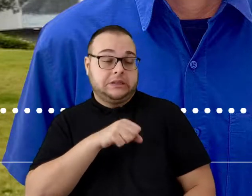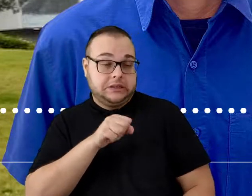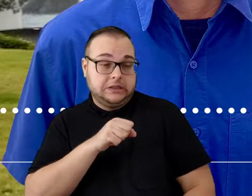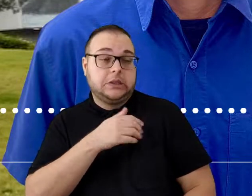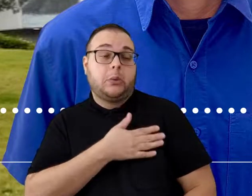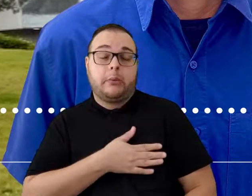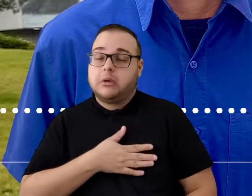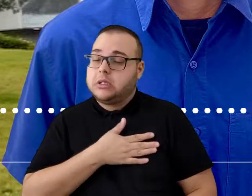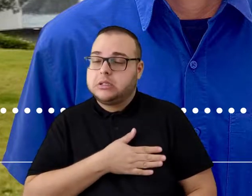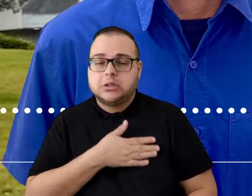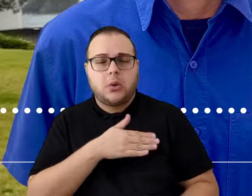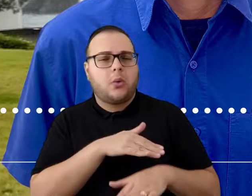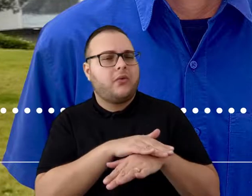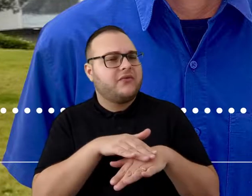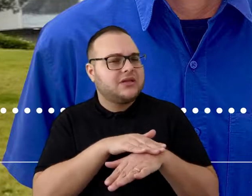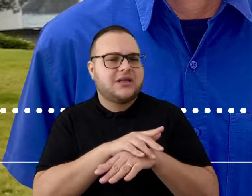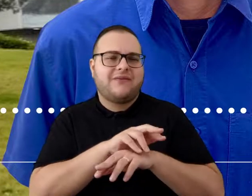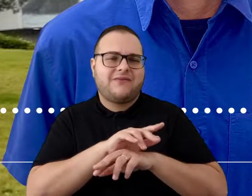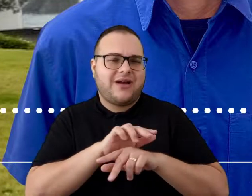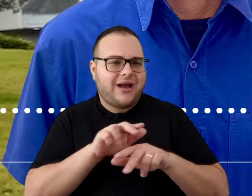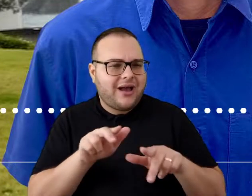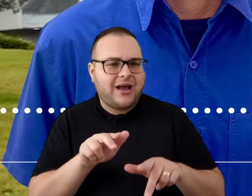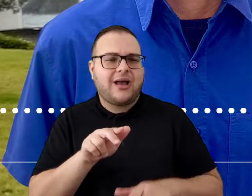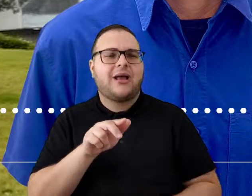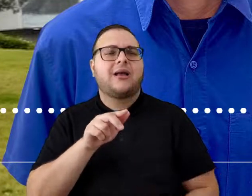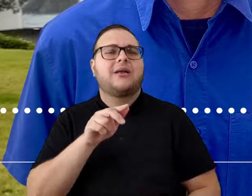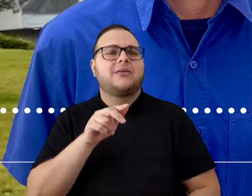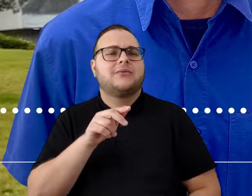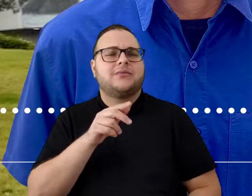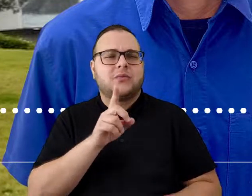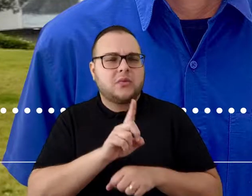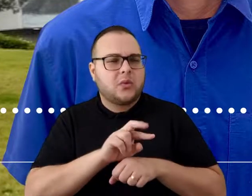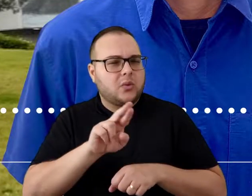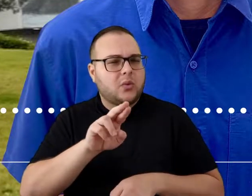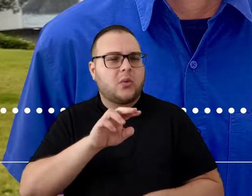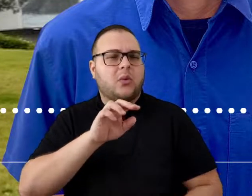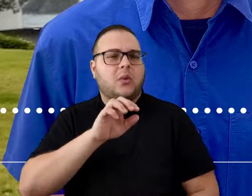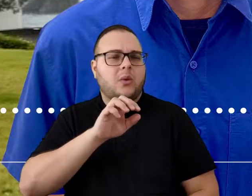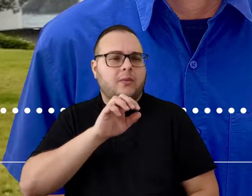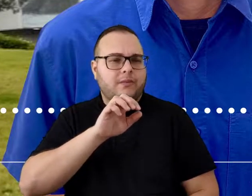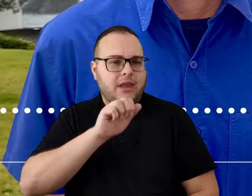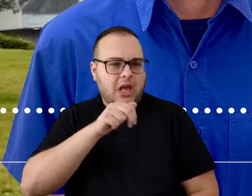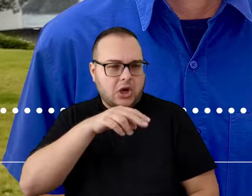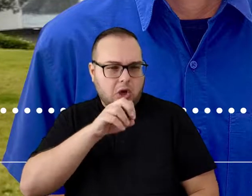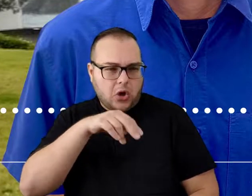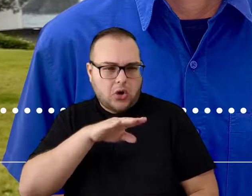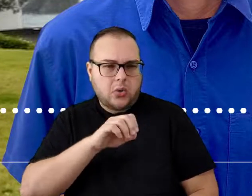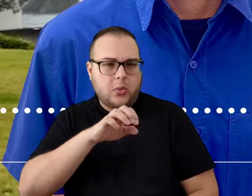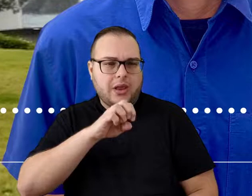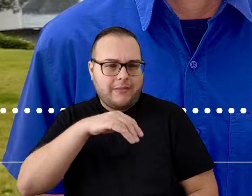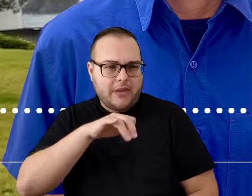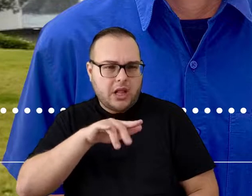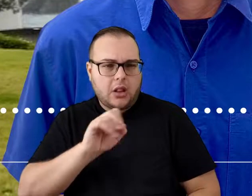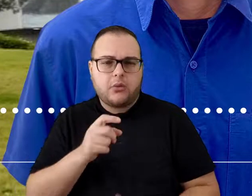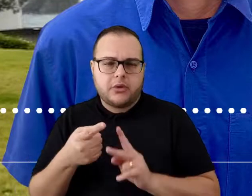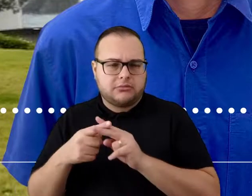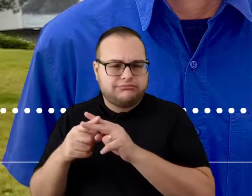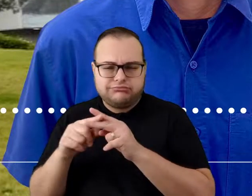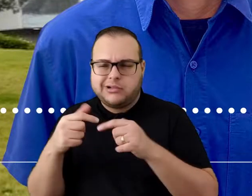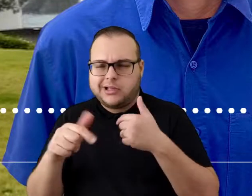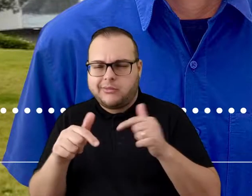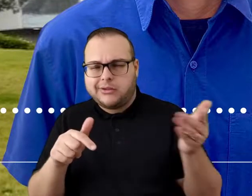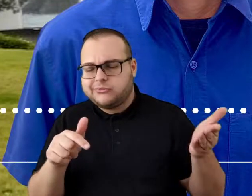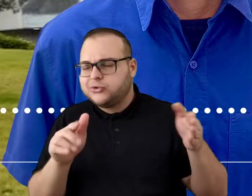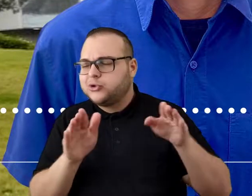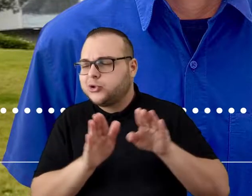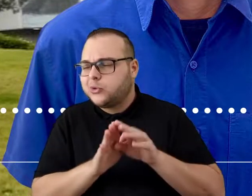conversar com o doutor Antônio Hermílio. Ele visitou a oficina mecânica que eu trabalhei na época. Veio ver máquinas que foram compradas, né? Na